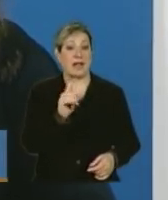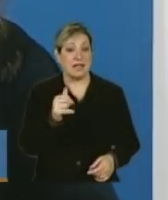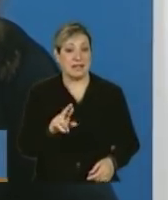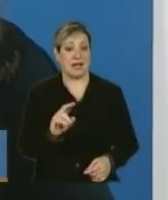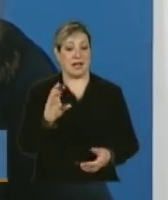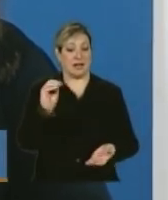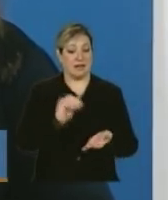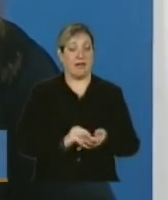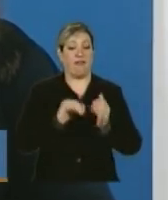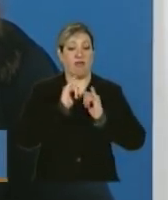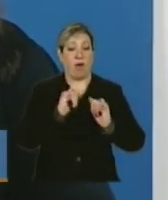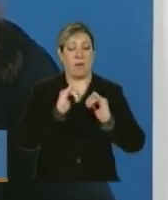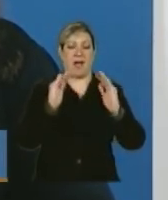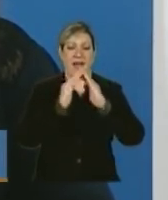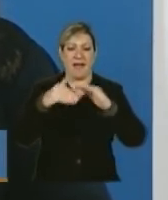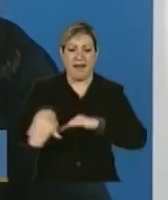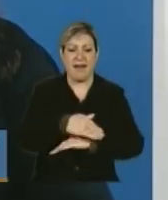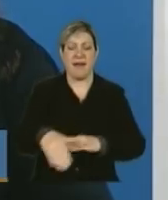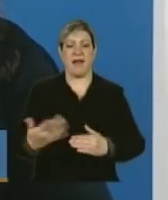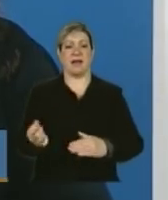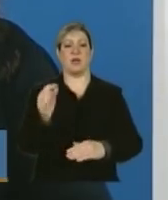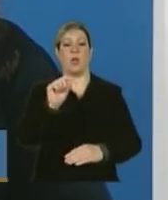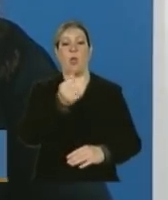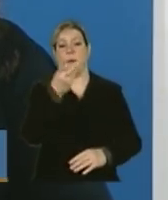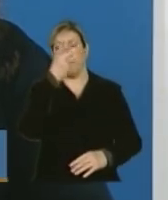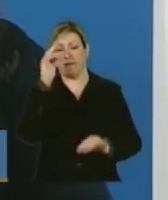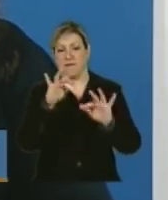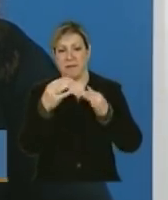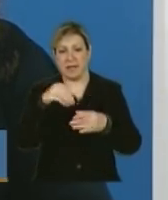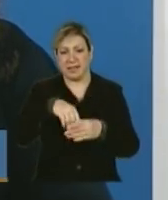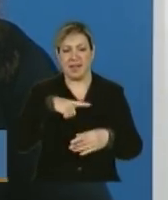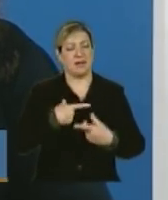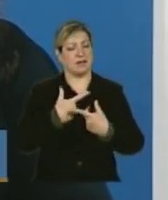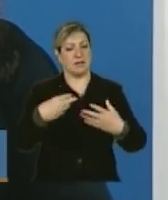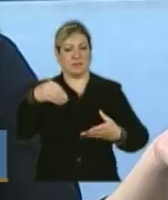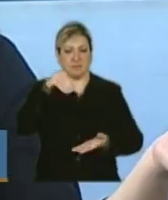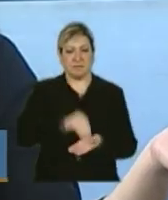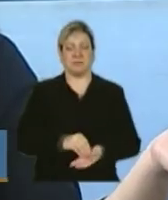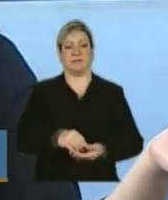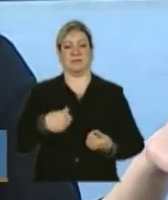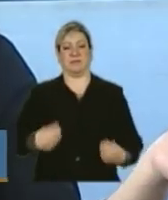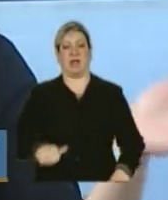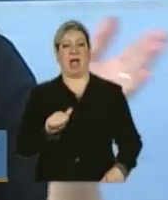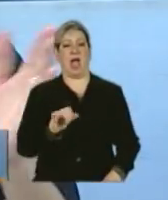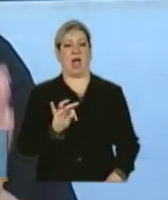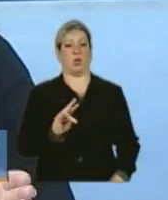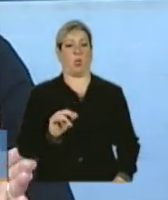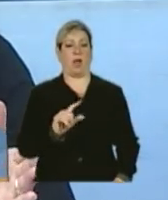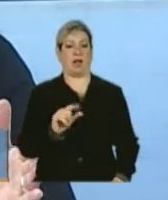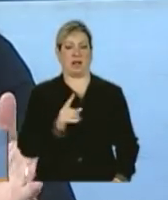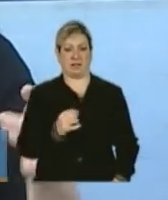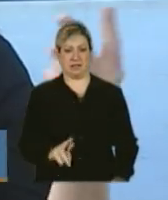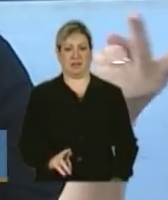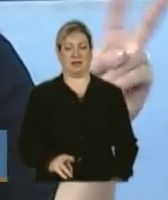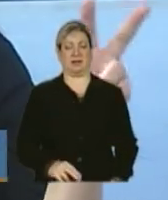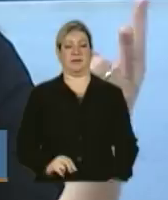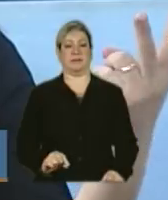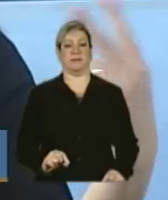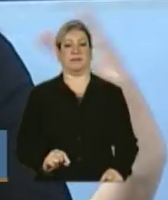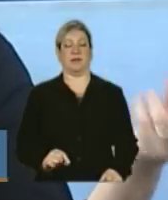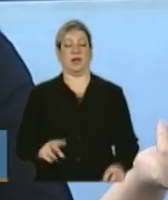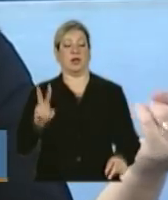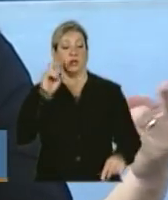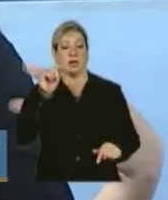tomemos ações para atualizar o cadastro dessa população. Quando se fala em indicação cadastral e atualização cadastral,